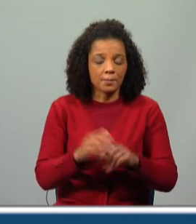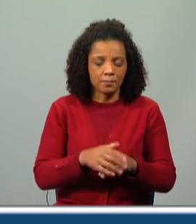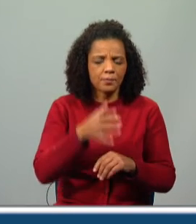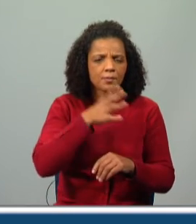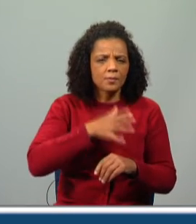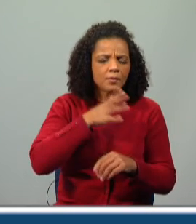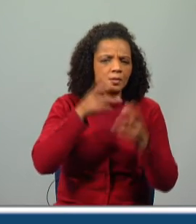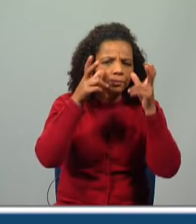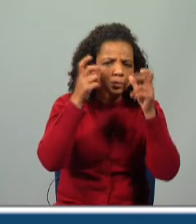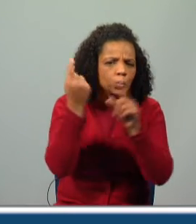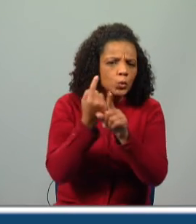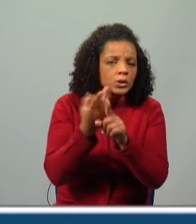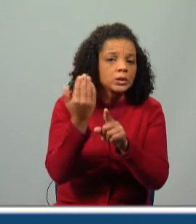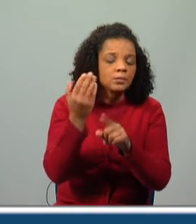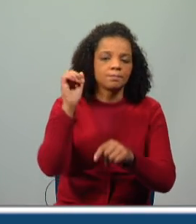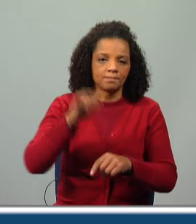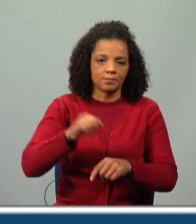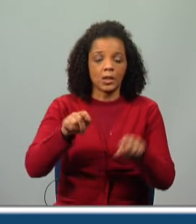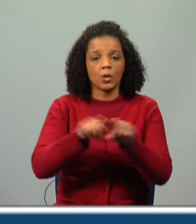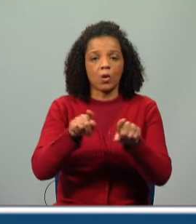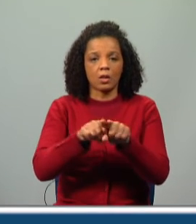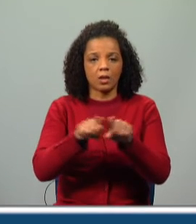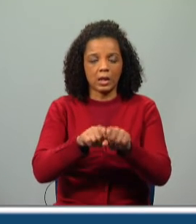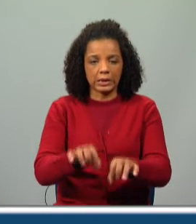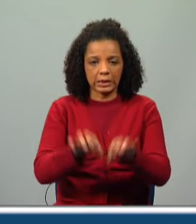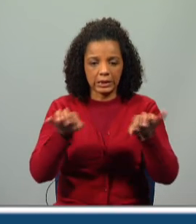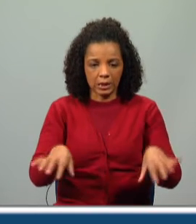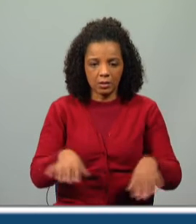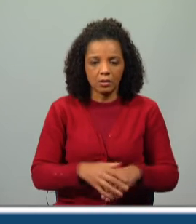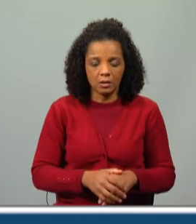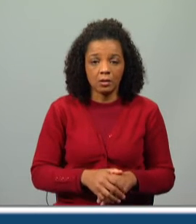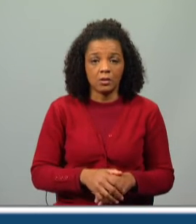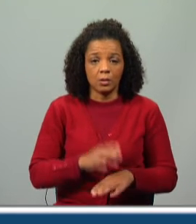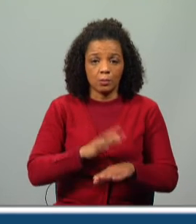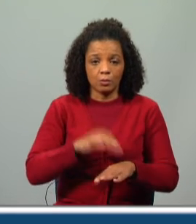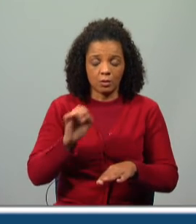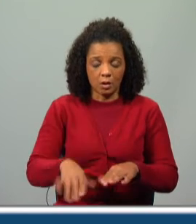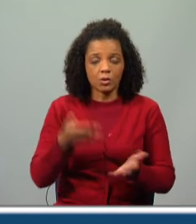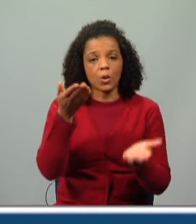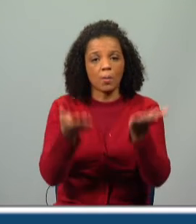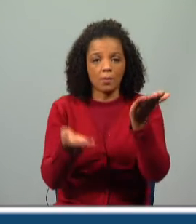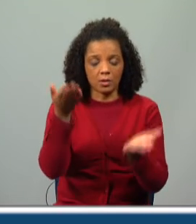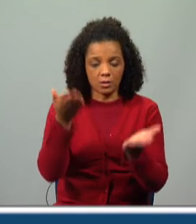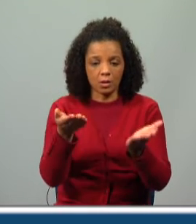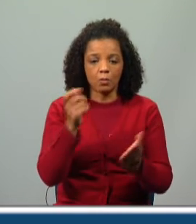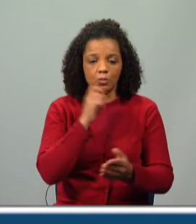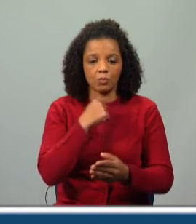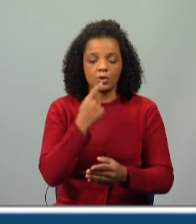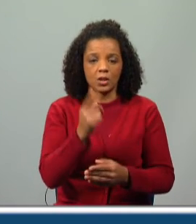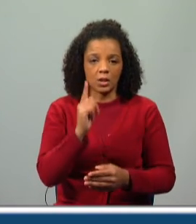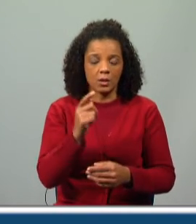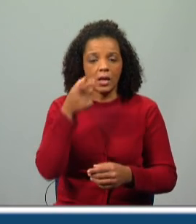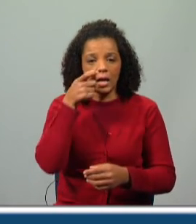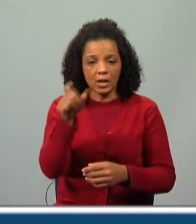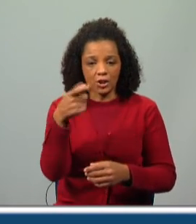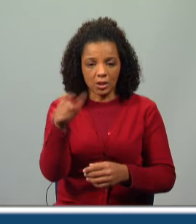Diz-me lá que eu estou a ouvir qualquer coisa de igualdade. Exatamente. E como estamos a fazer uma comparação, então, podemos dizer que este